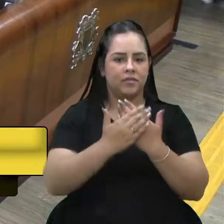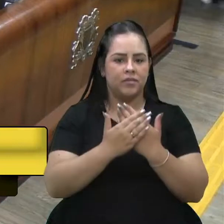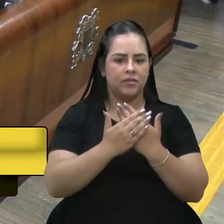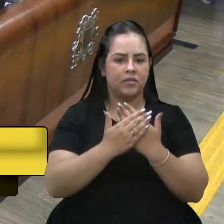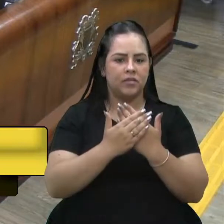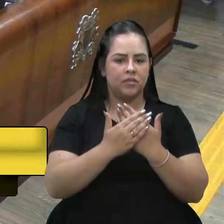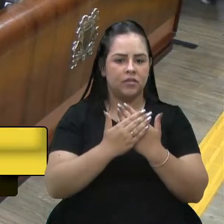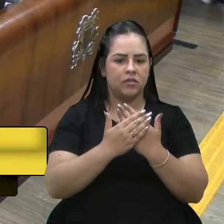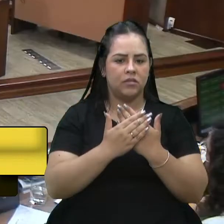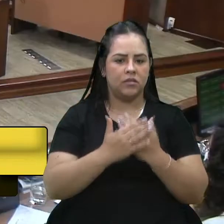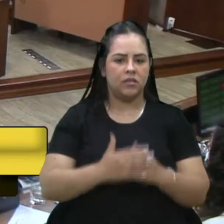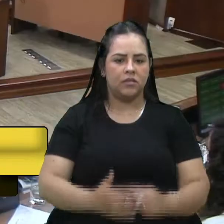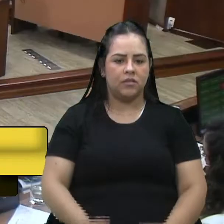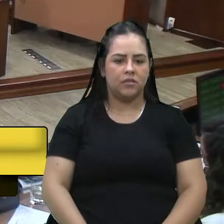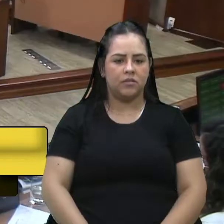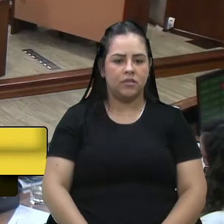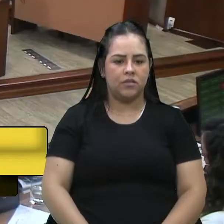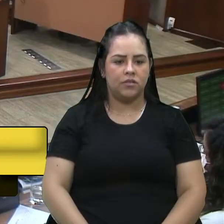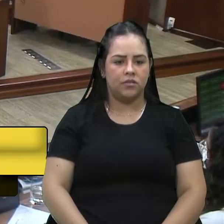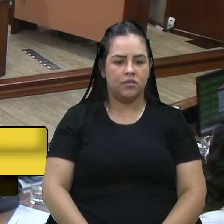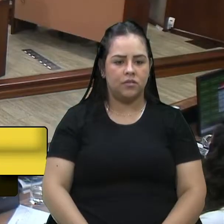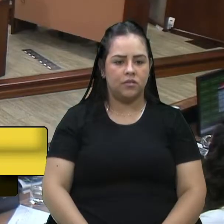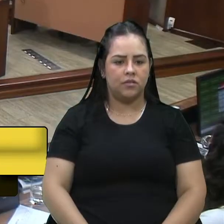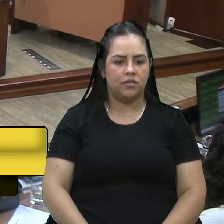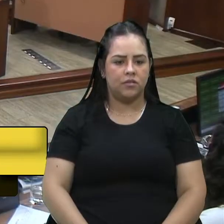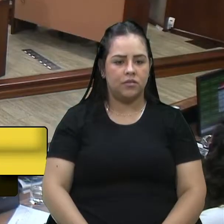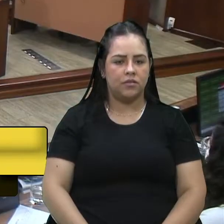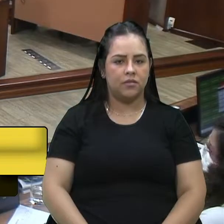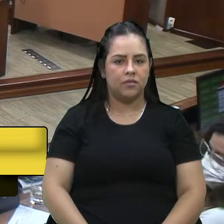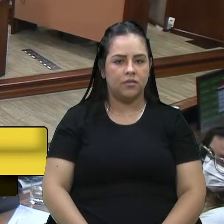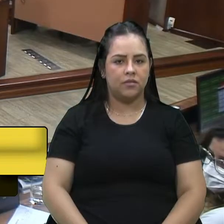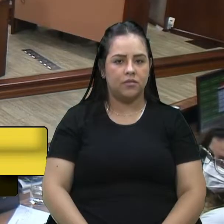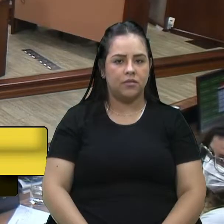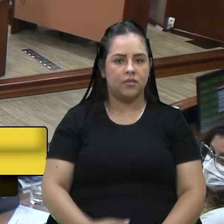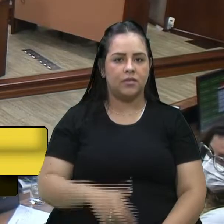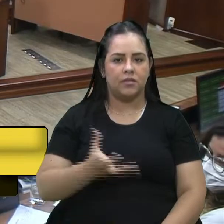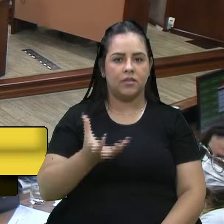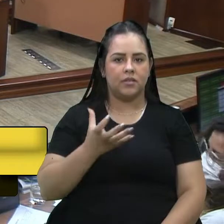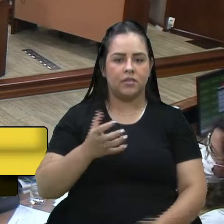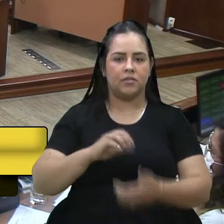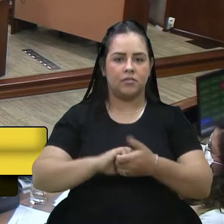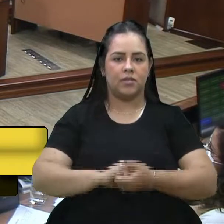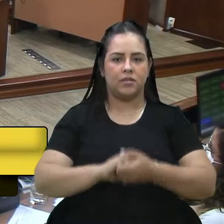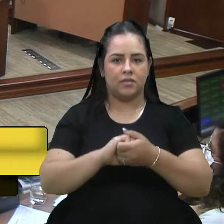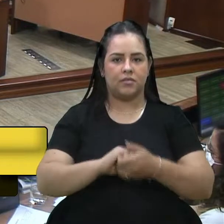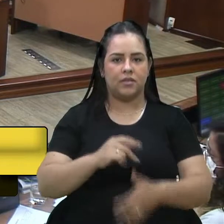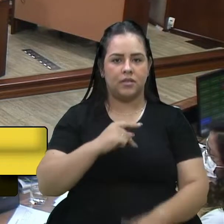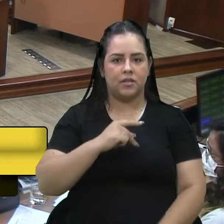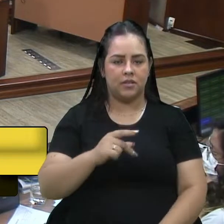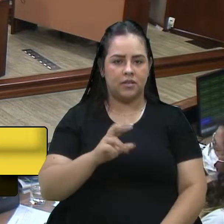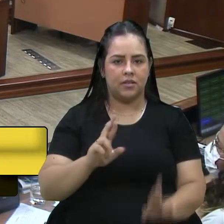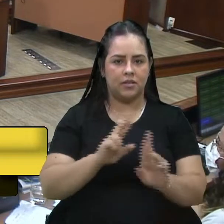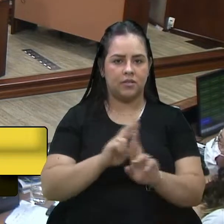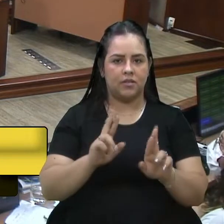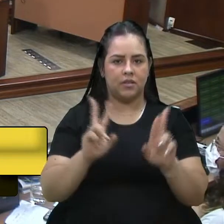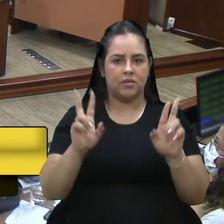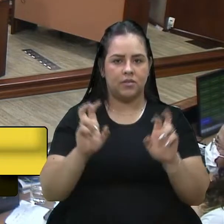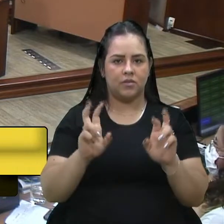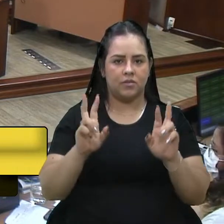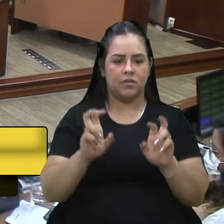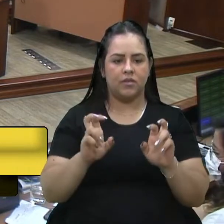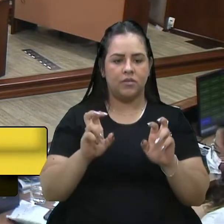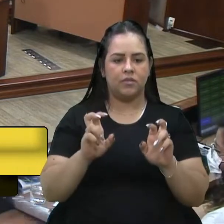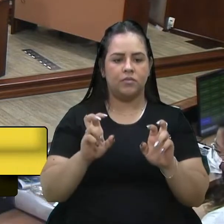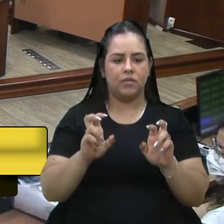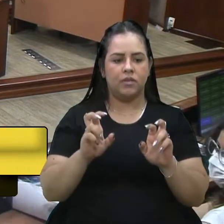No alto microfone, gostaria de saudar a nossa presidenta, inclusive em relação a esse tema, que é um dos temas